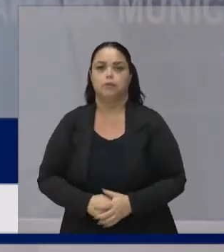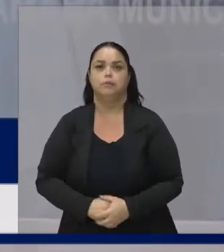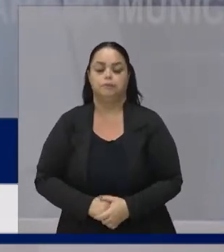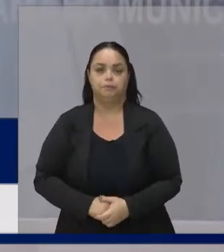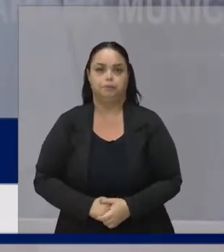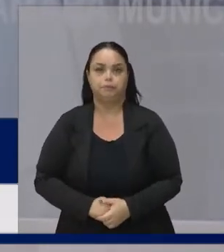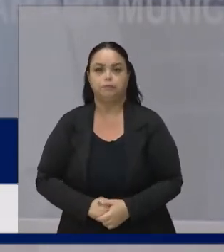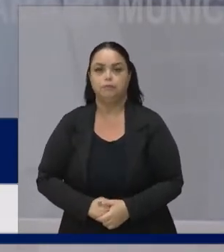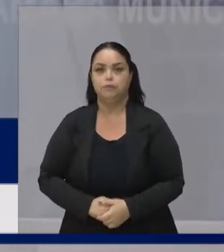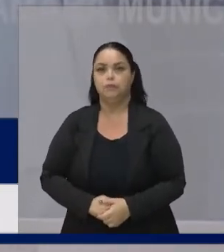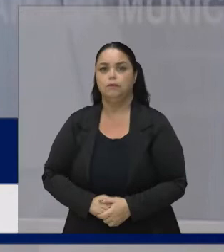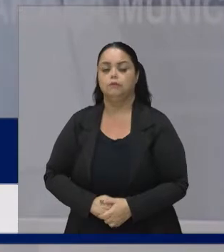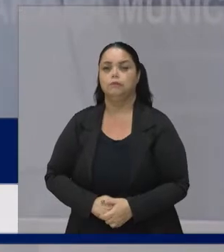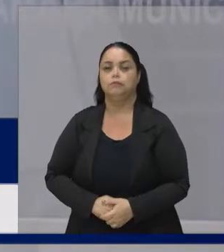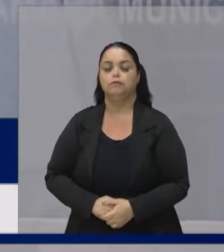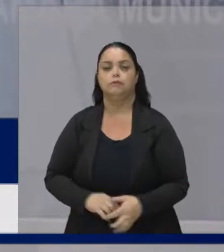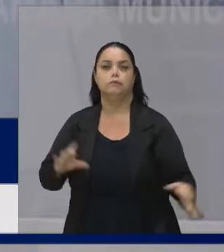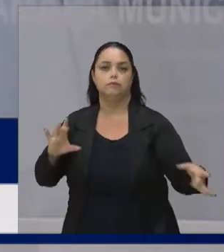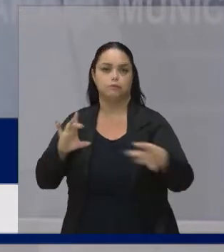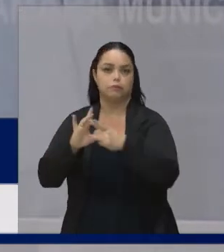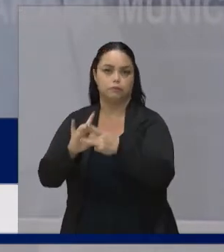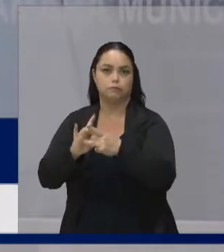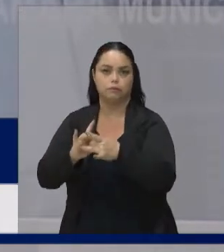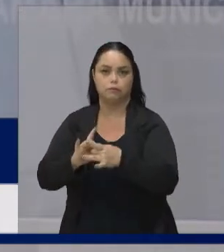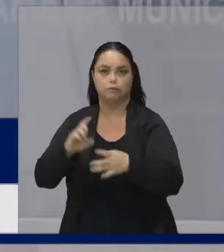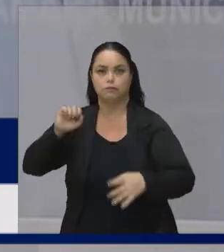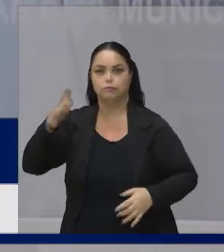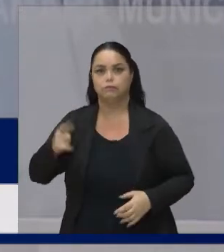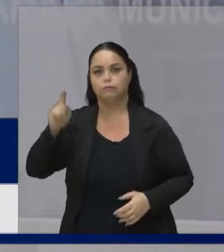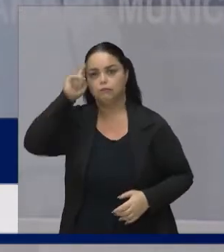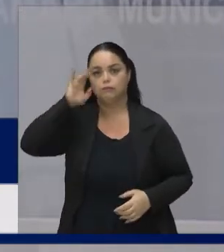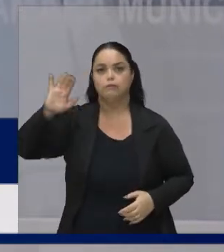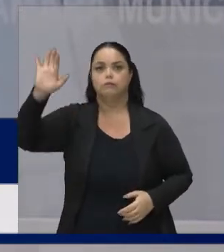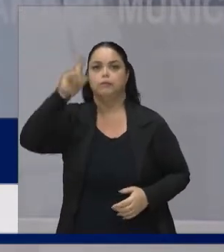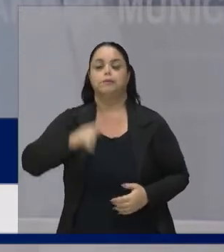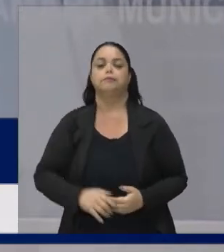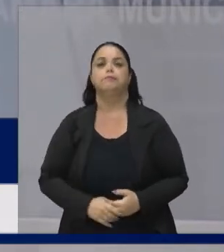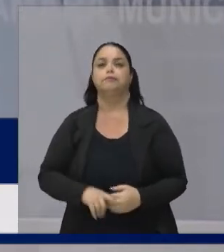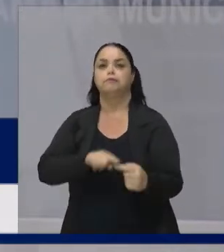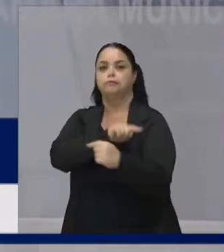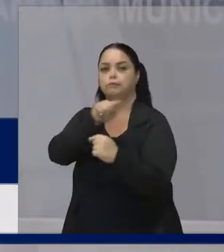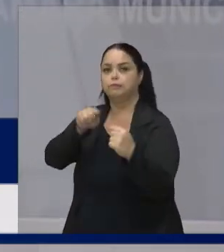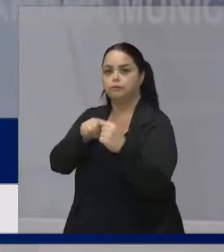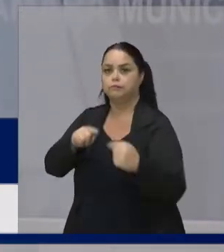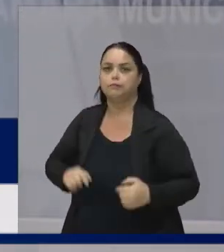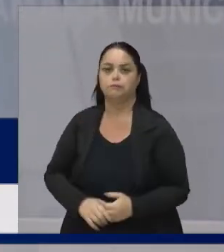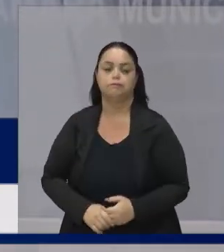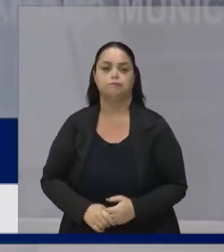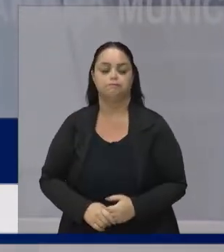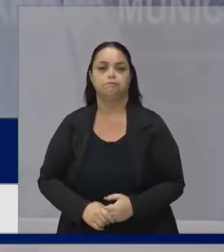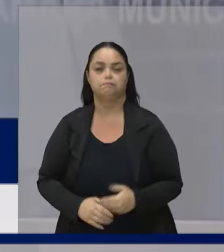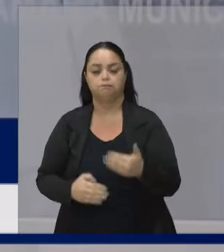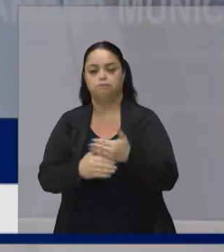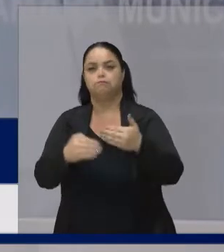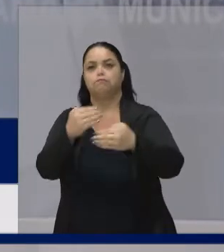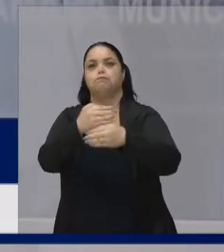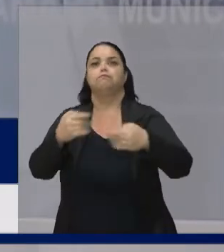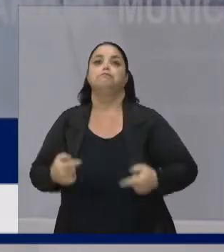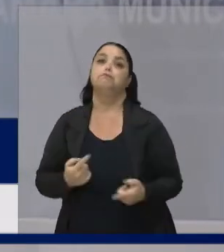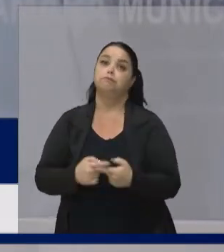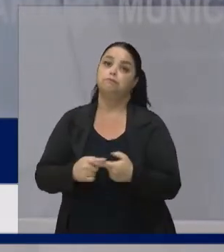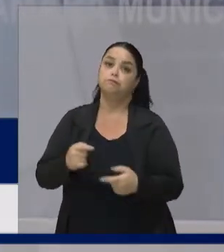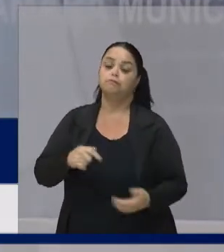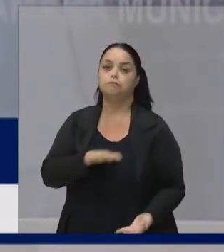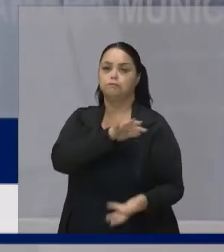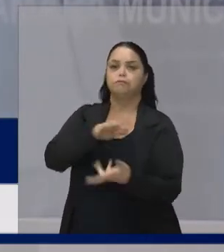Então vamos juntos Realizar os nossos sonhos Realizar os nossos objetivos E construir Por que não Um mundo